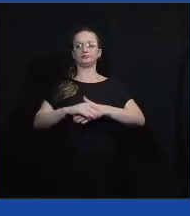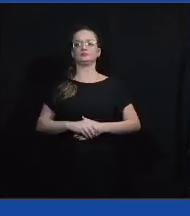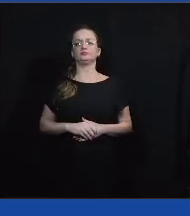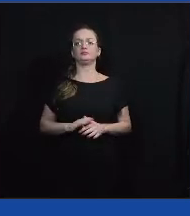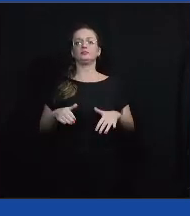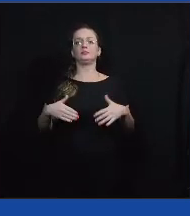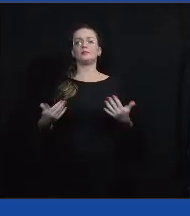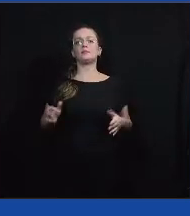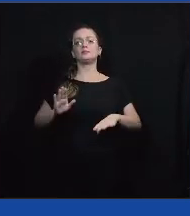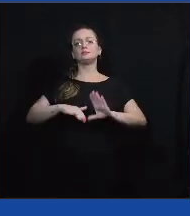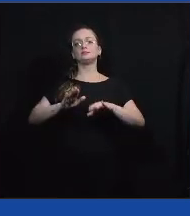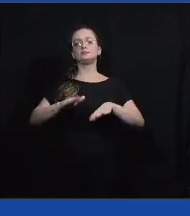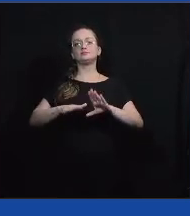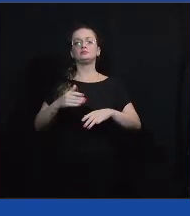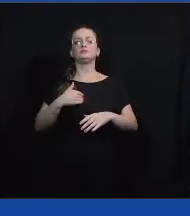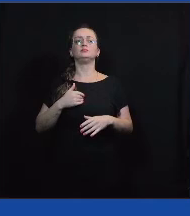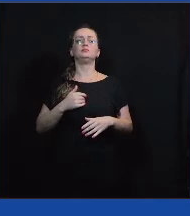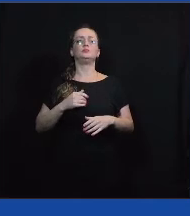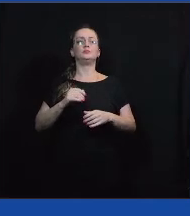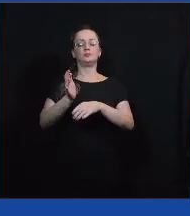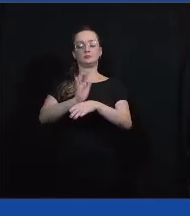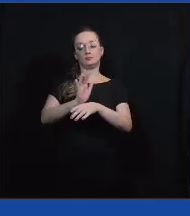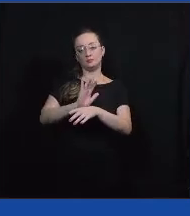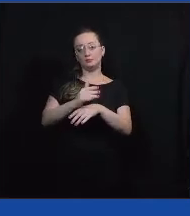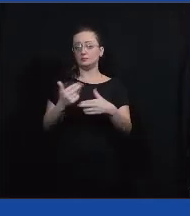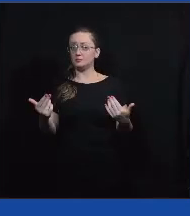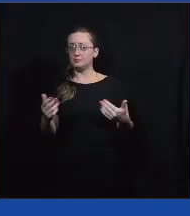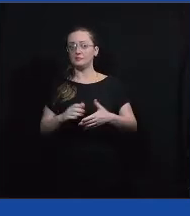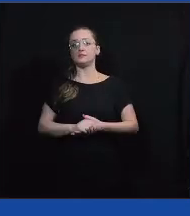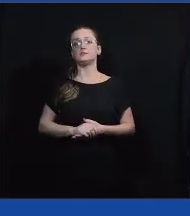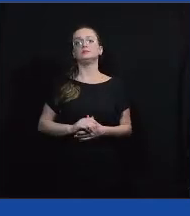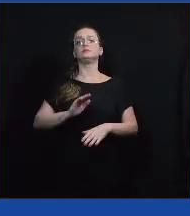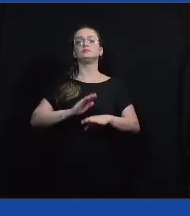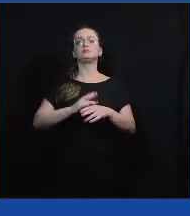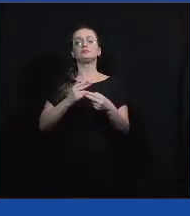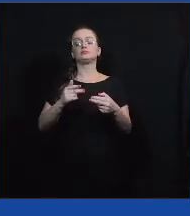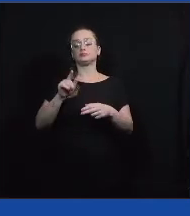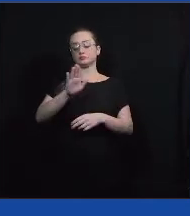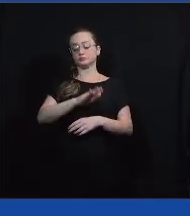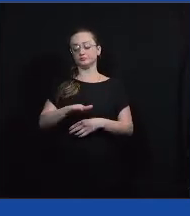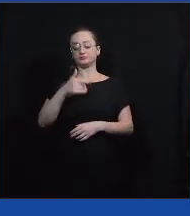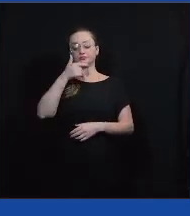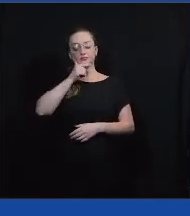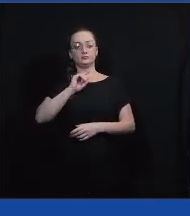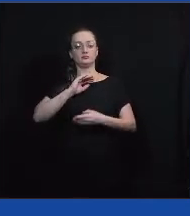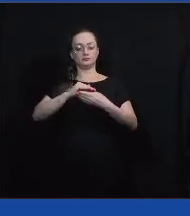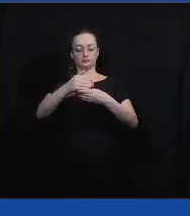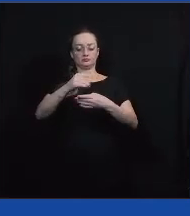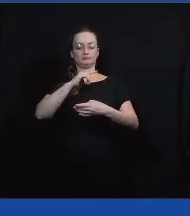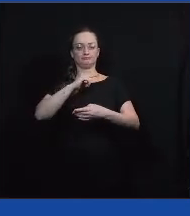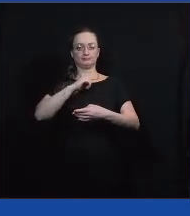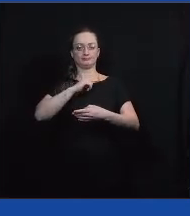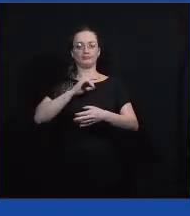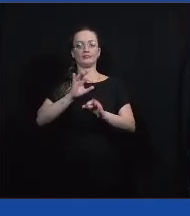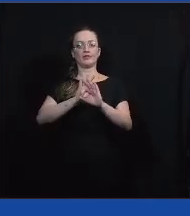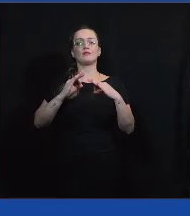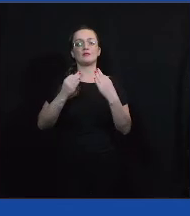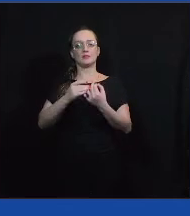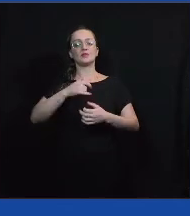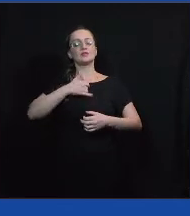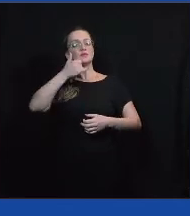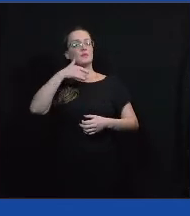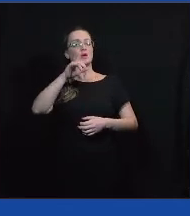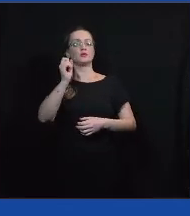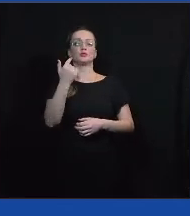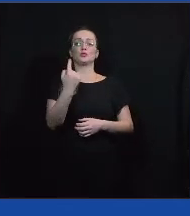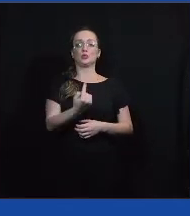talvez, subsídios, não sei, coisas assim, para que o aluno possa ter um computador, que a família possa ter mais de um celular, porque, às são